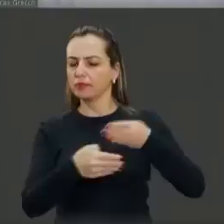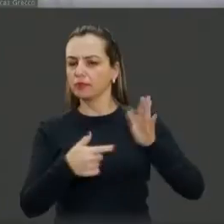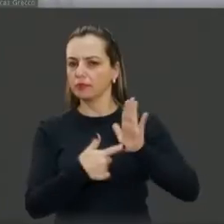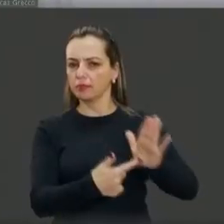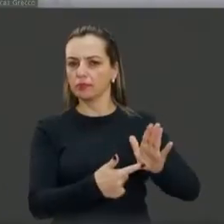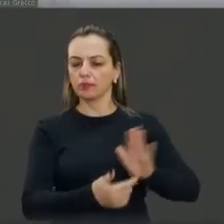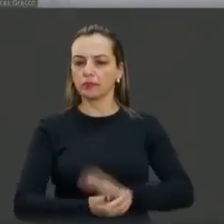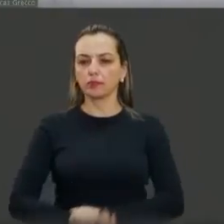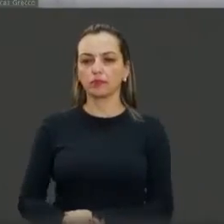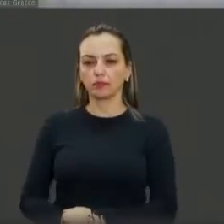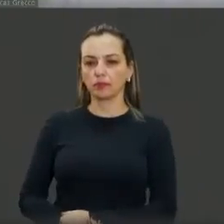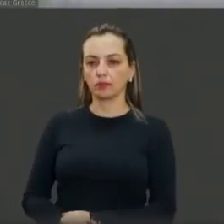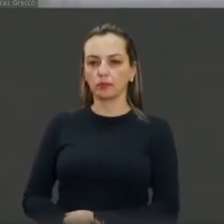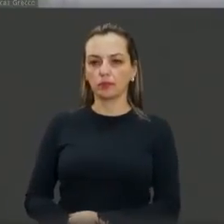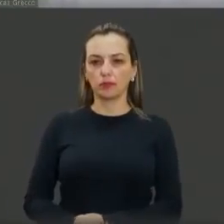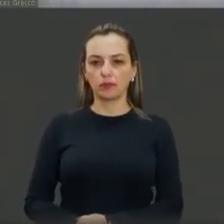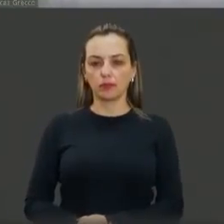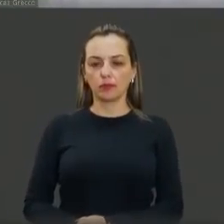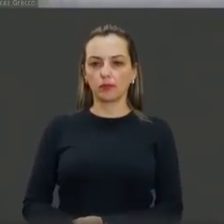Isso aí, ok.